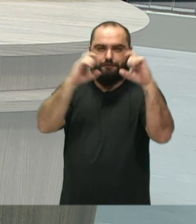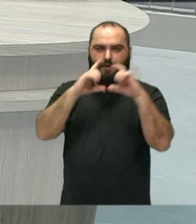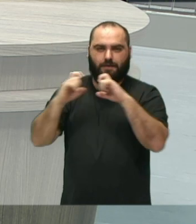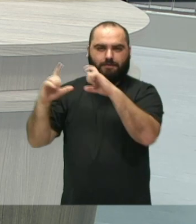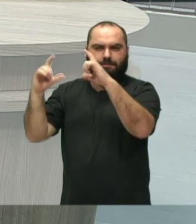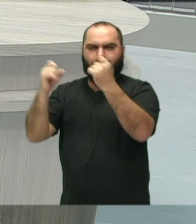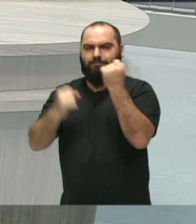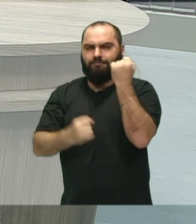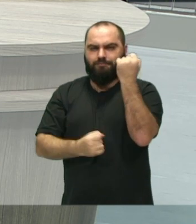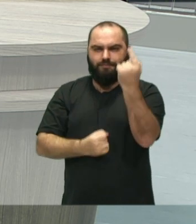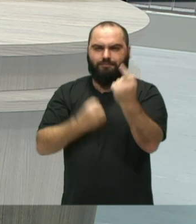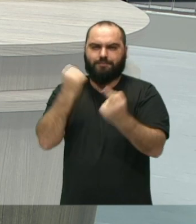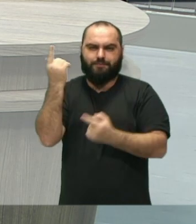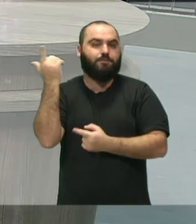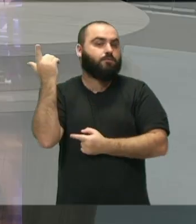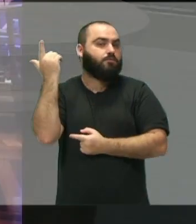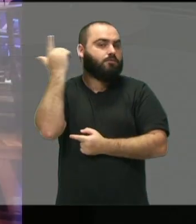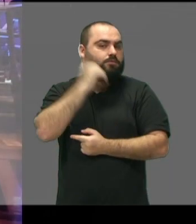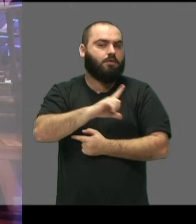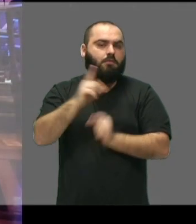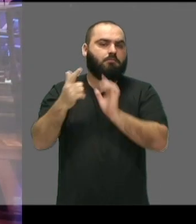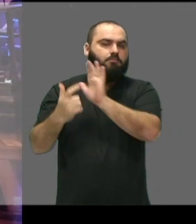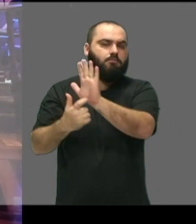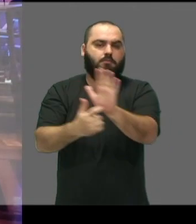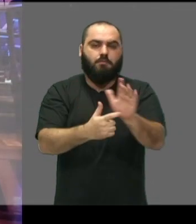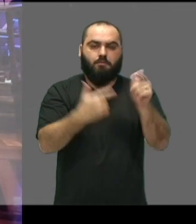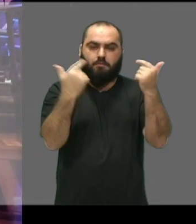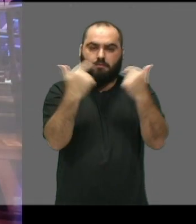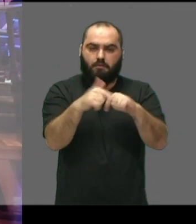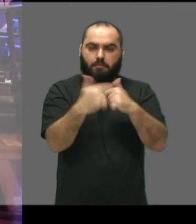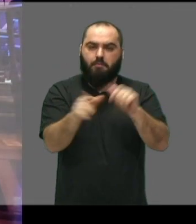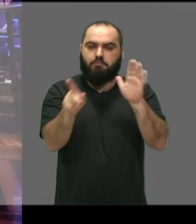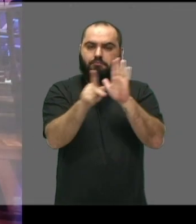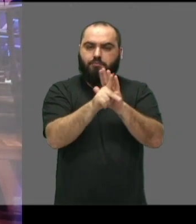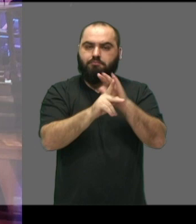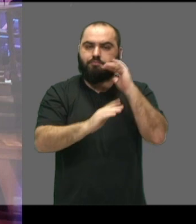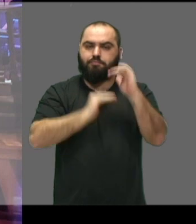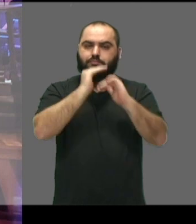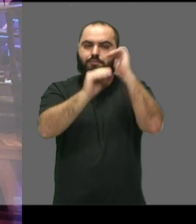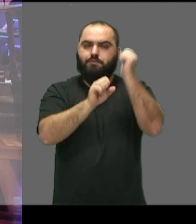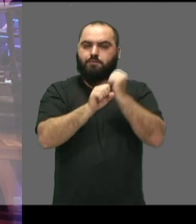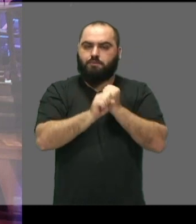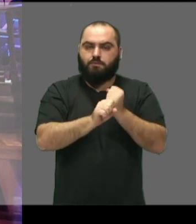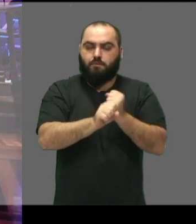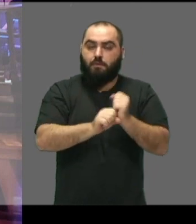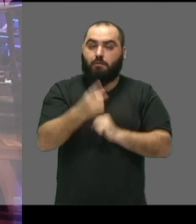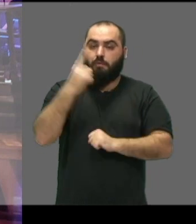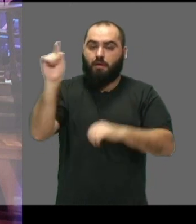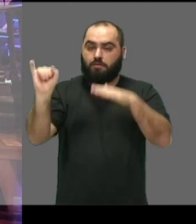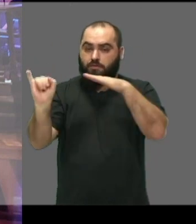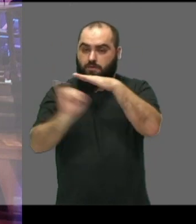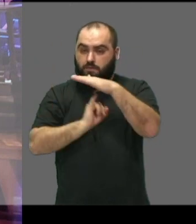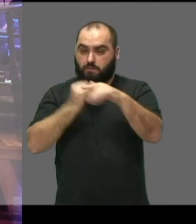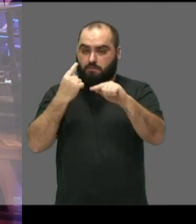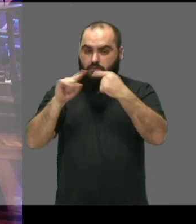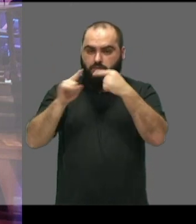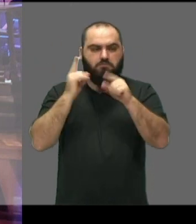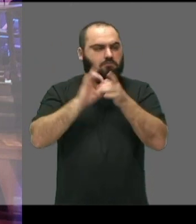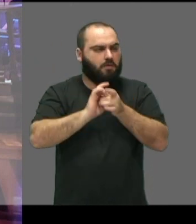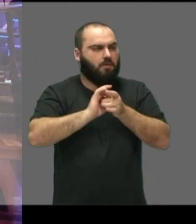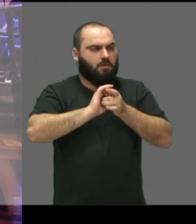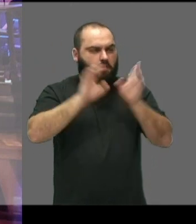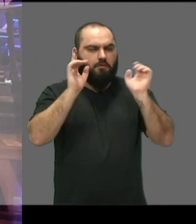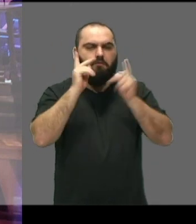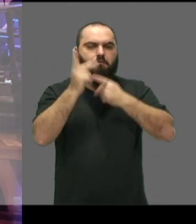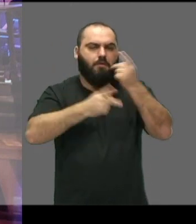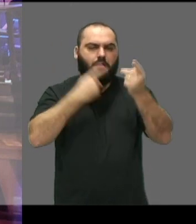algumas fotos que também traduzem um pouco do trabalho que vem sendo desenvolvido nos últimos anos no Conservatório de Música. Então, fica à vontade, pode falar